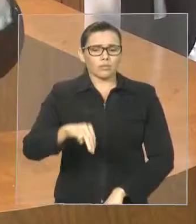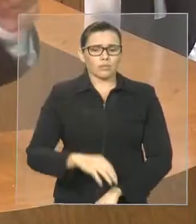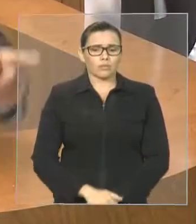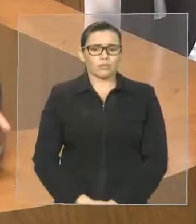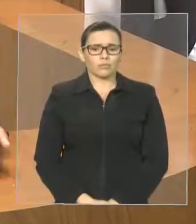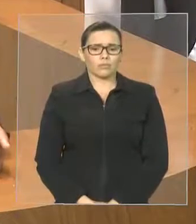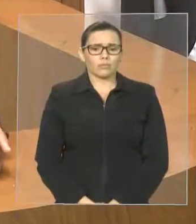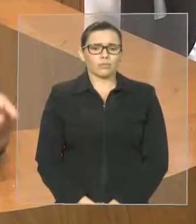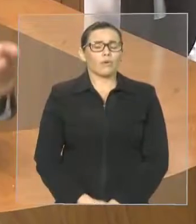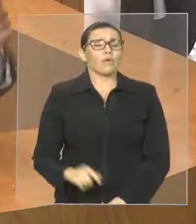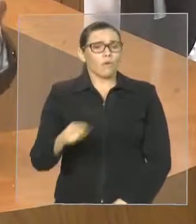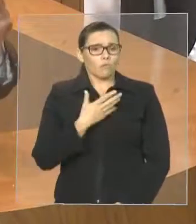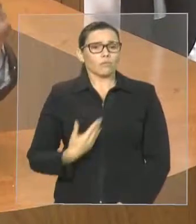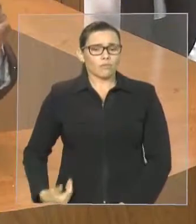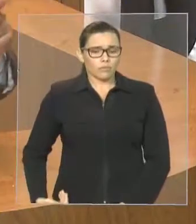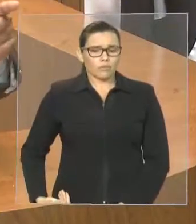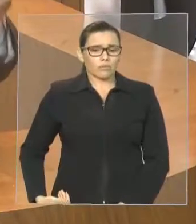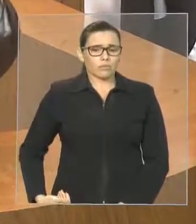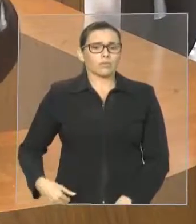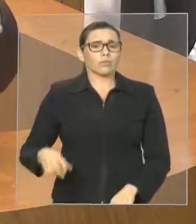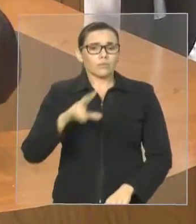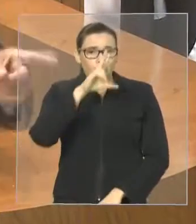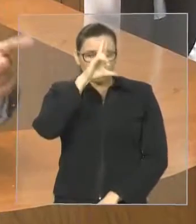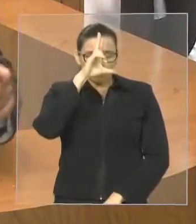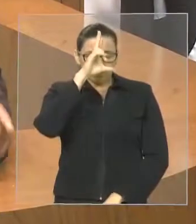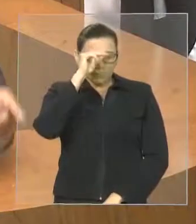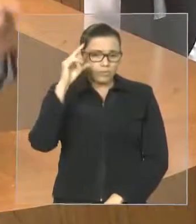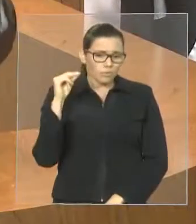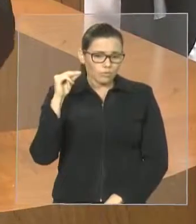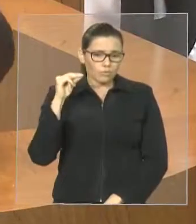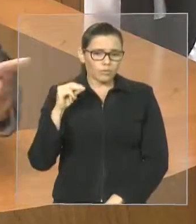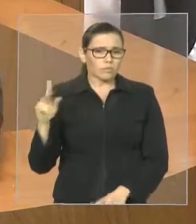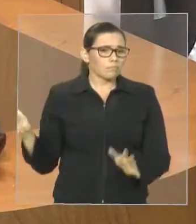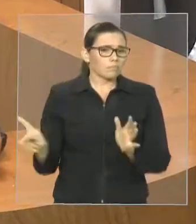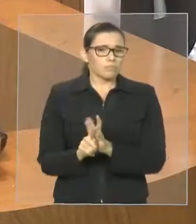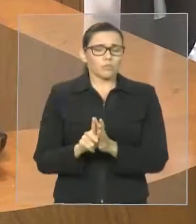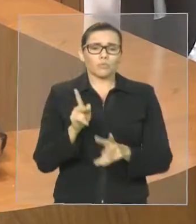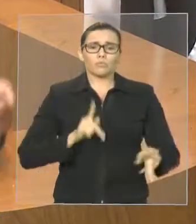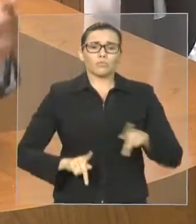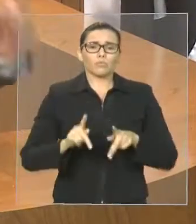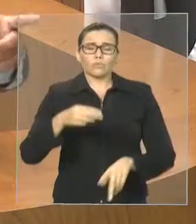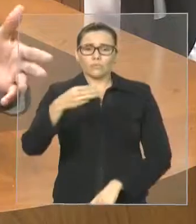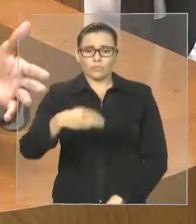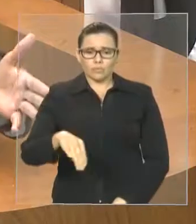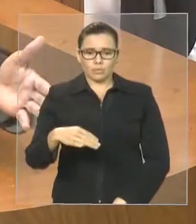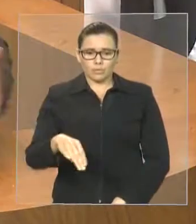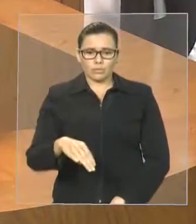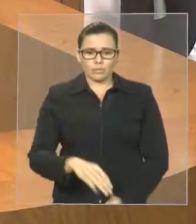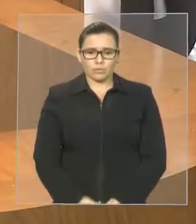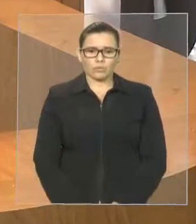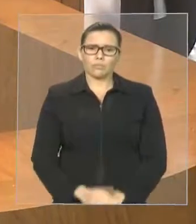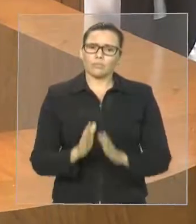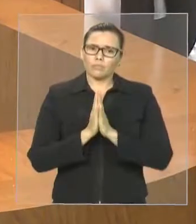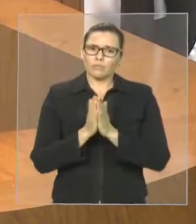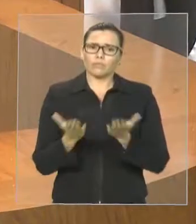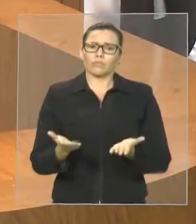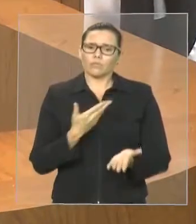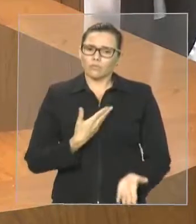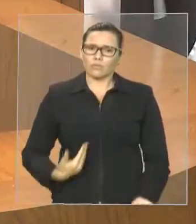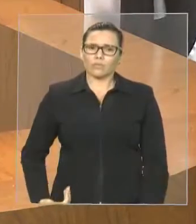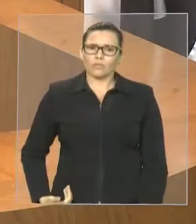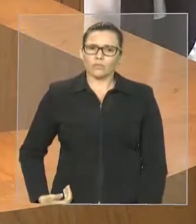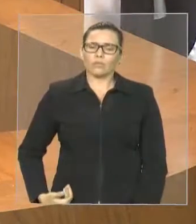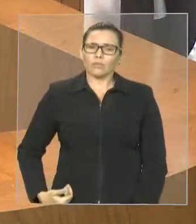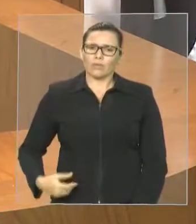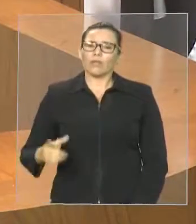e a Prefeitura é patrimônio do Ludovicense dos Maranhenses. Governador, já existe uma parceria?